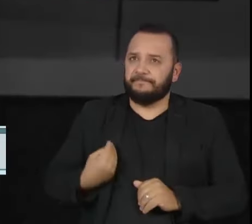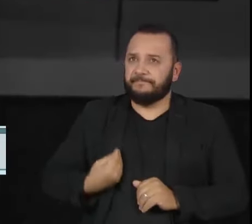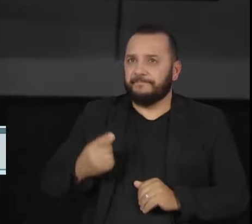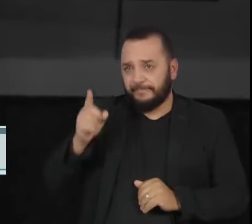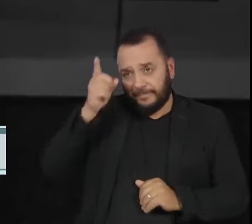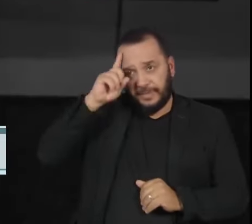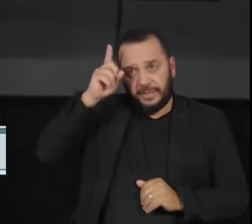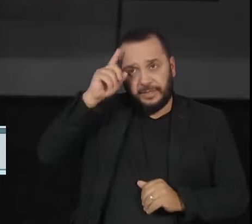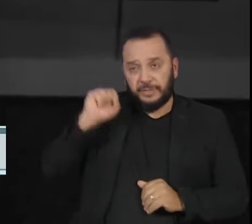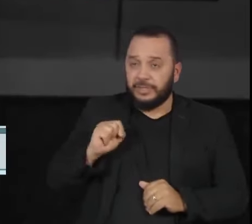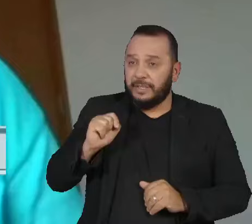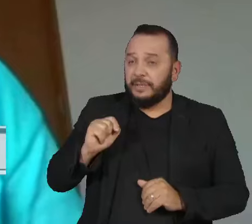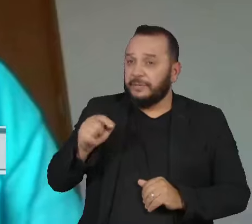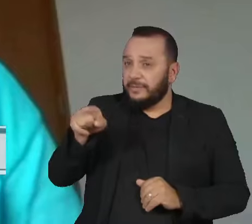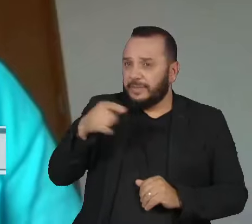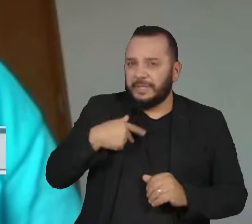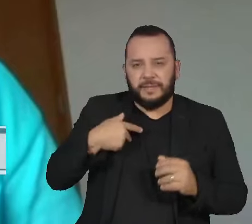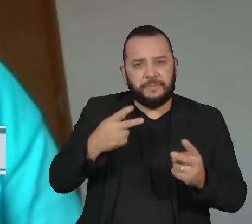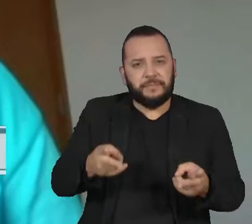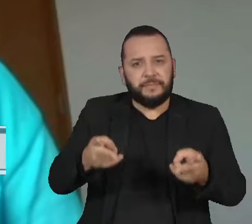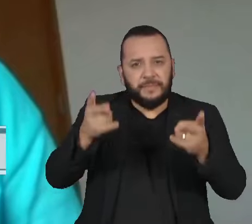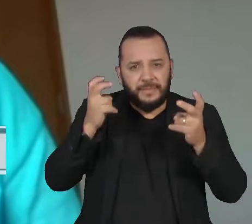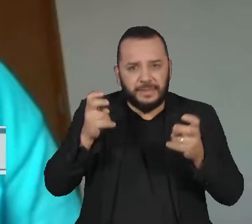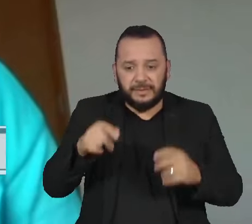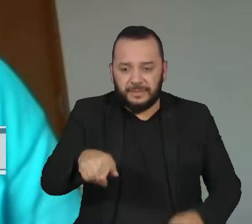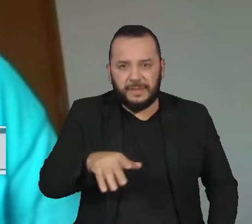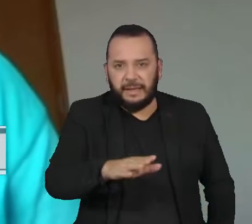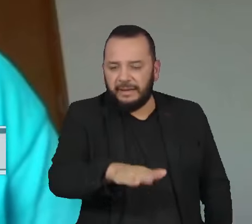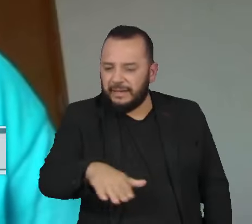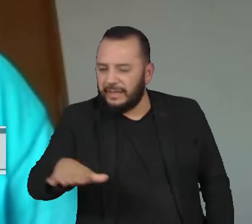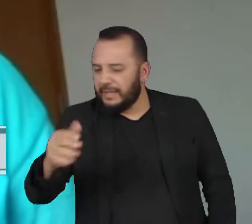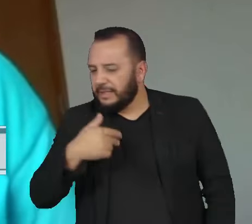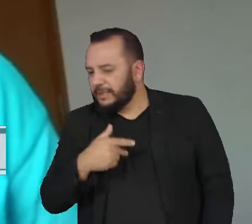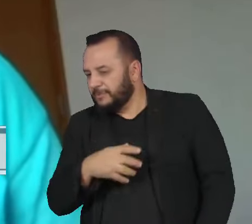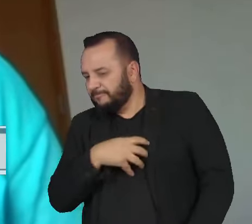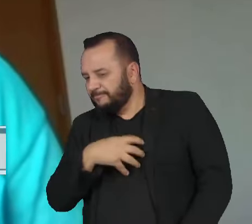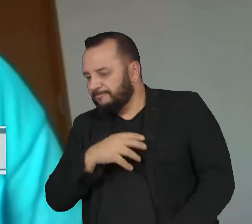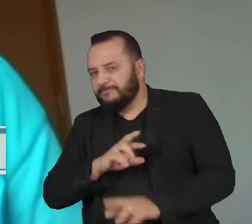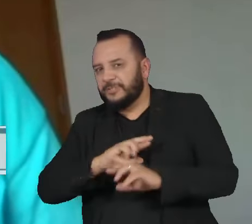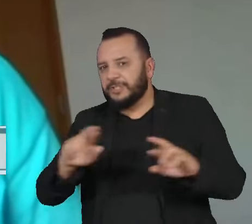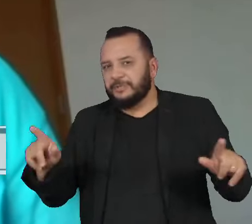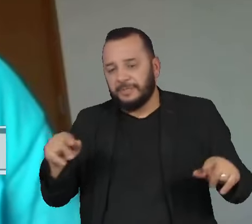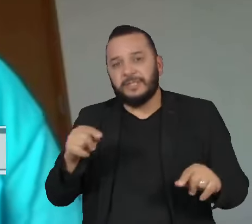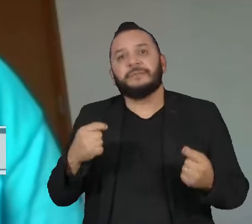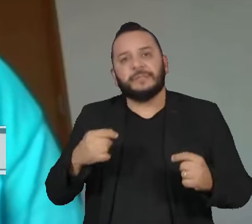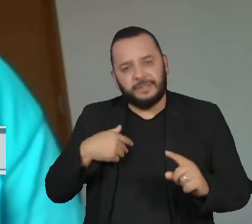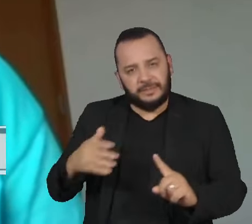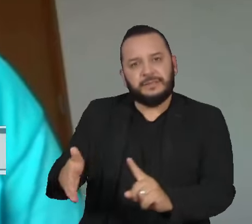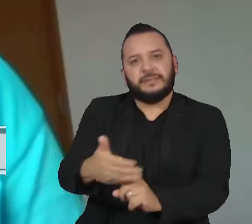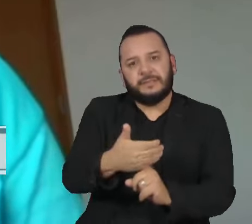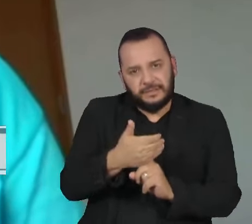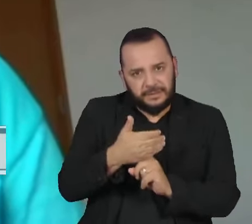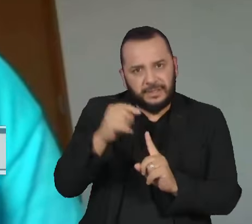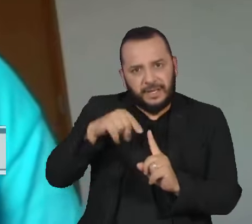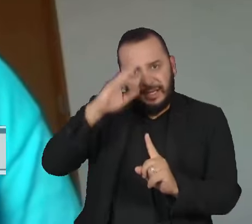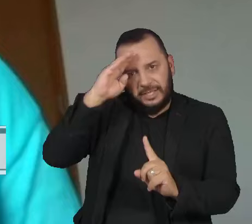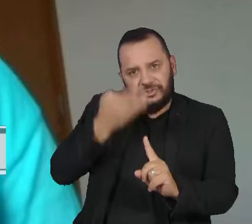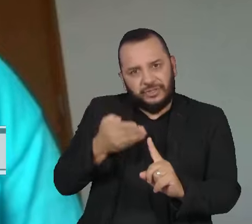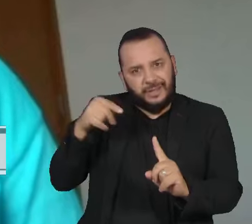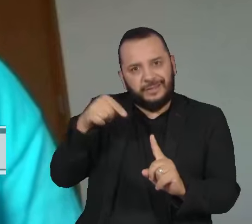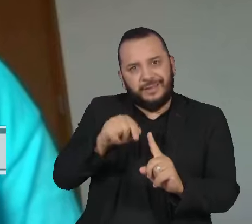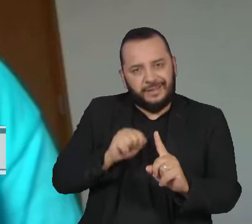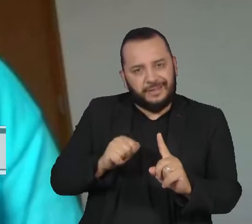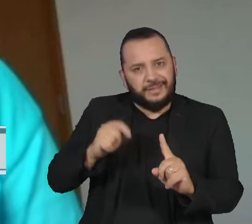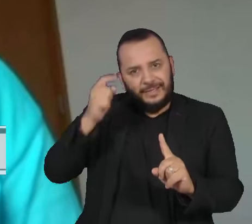pessoa que perceba alguma coisa, que a criança revele alguma coisa, é muito importante acolher, acreditar, não desacreditar